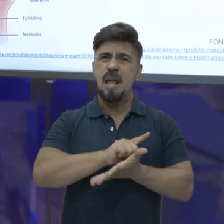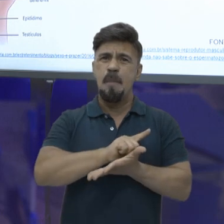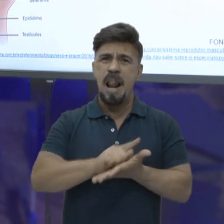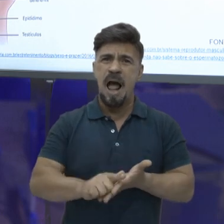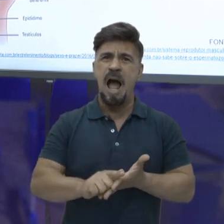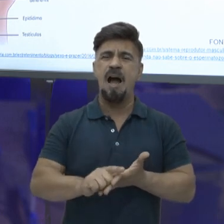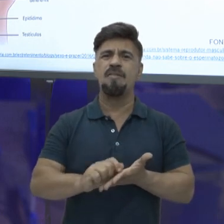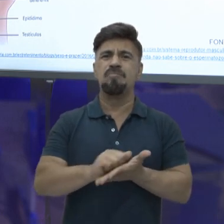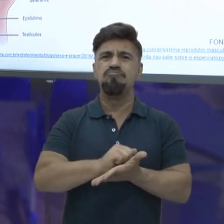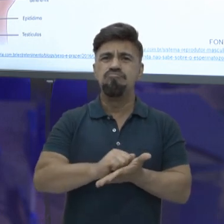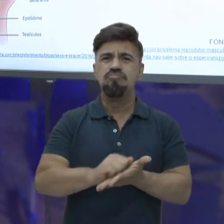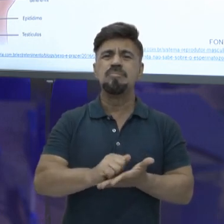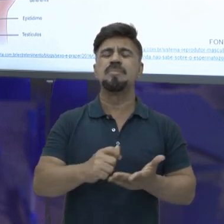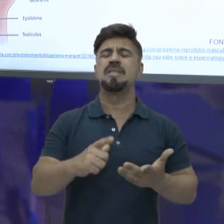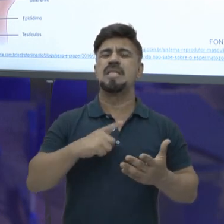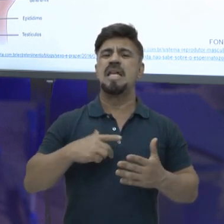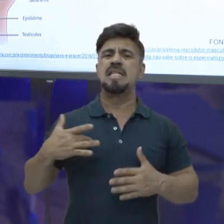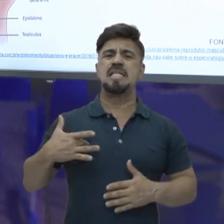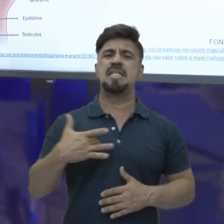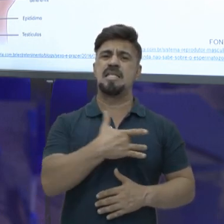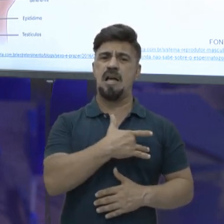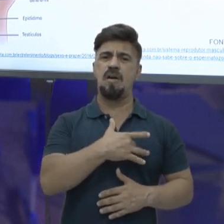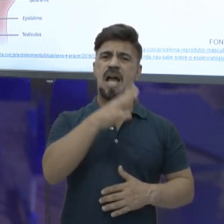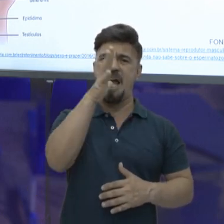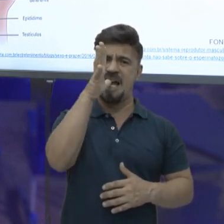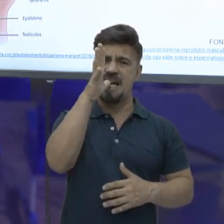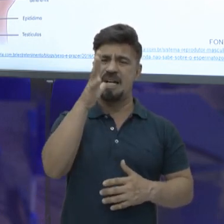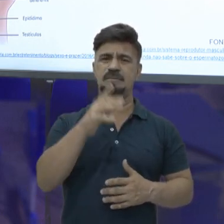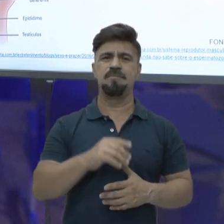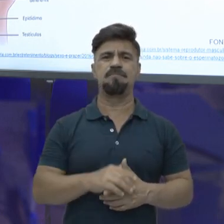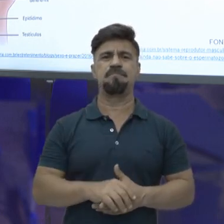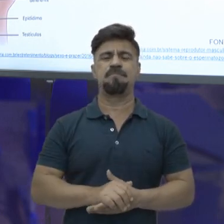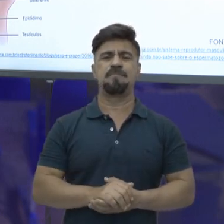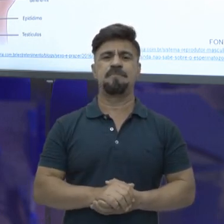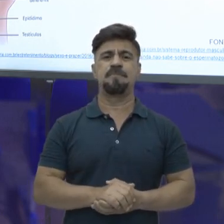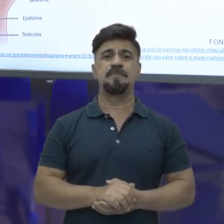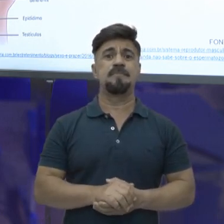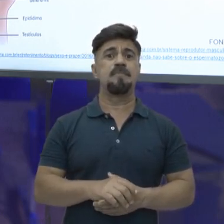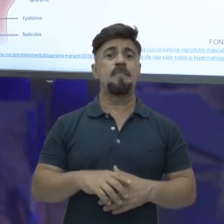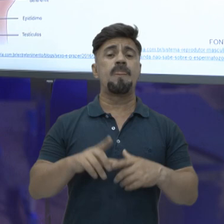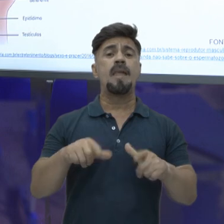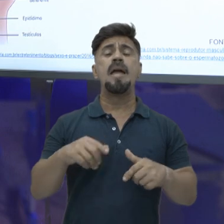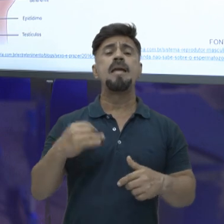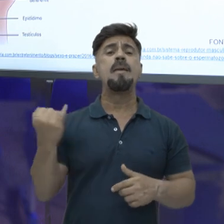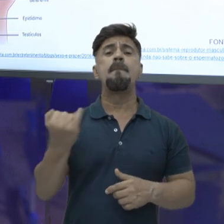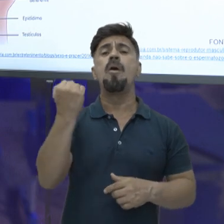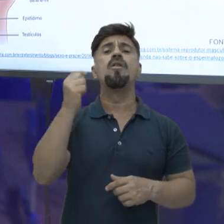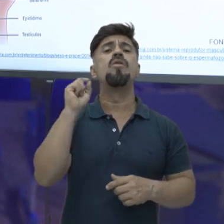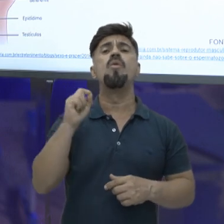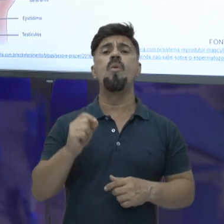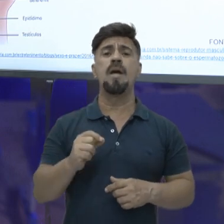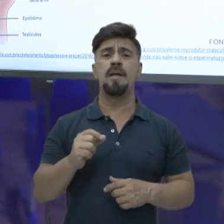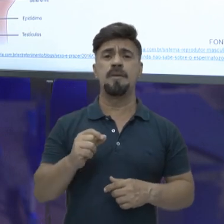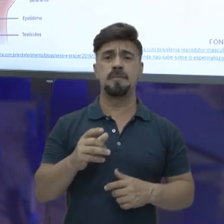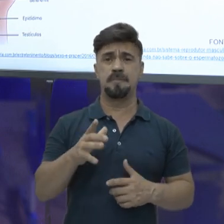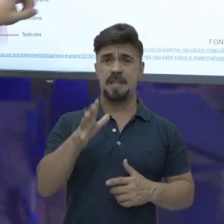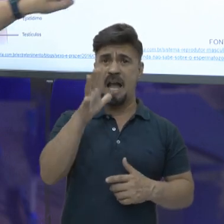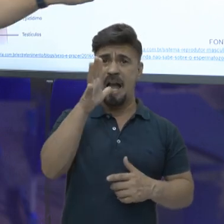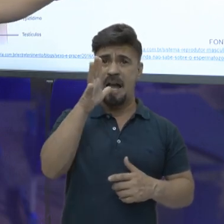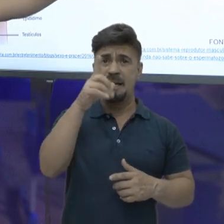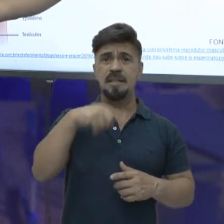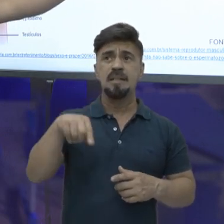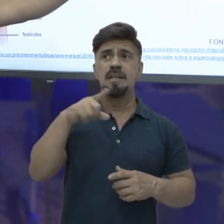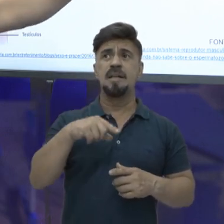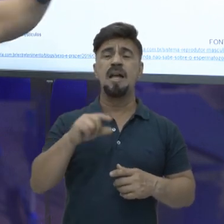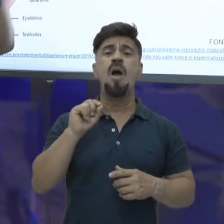para a gente poder ter uma saúde aí genital sem nenhum problema. O que é que é importante desse sistema reprodutor entender? É